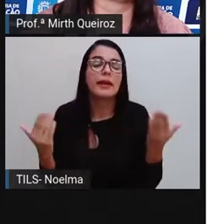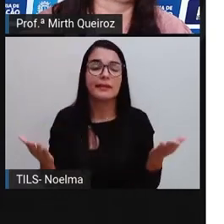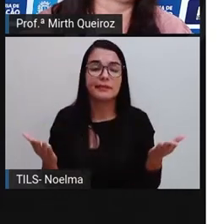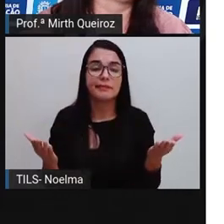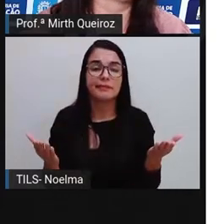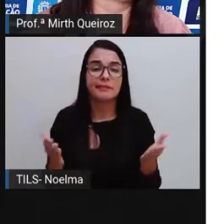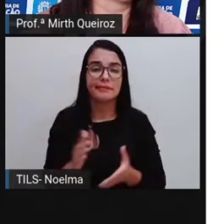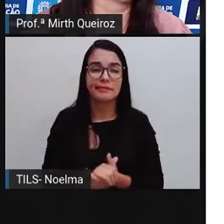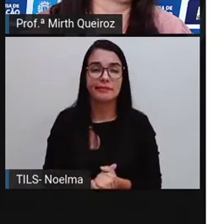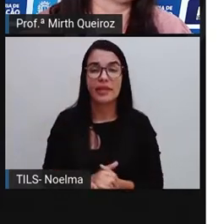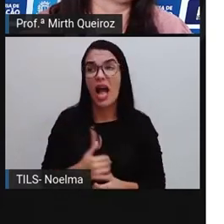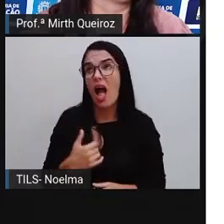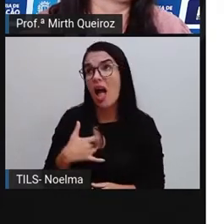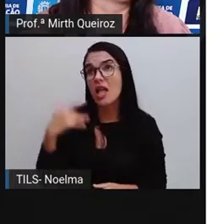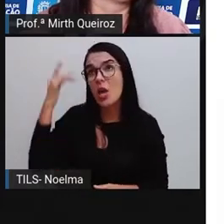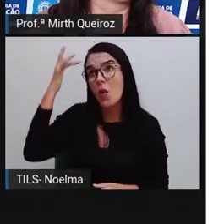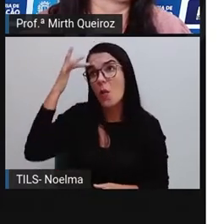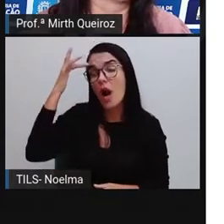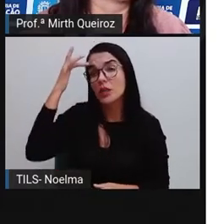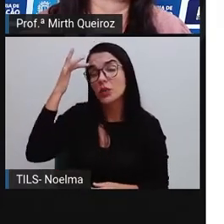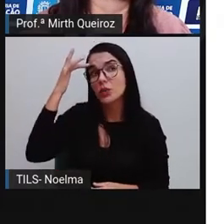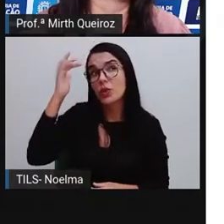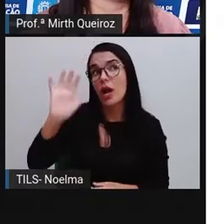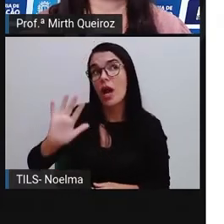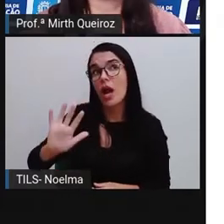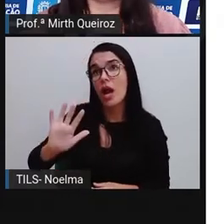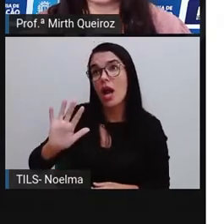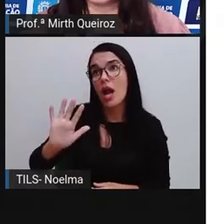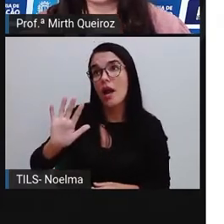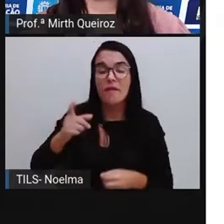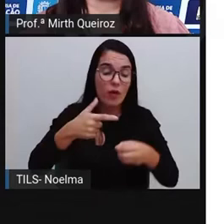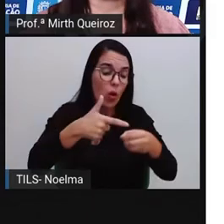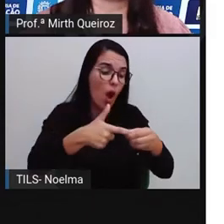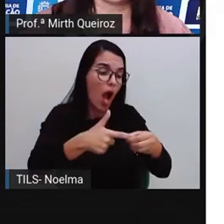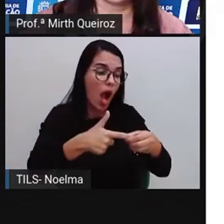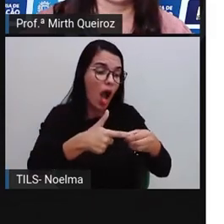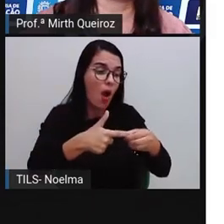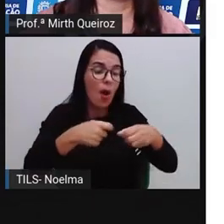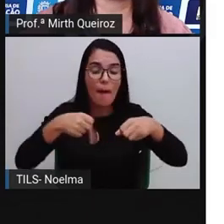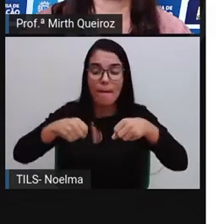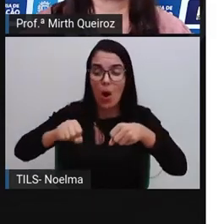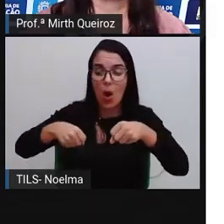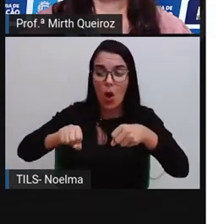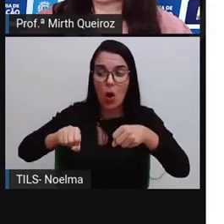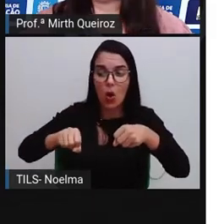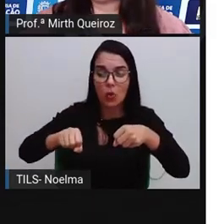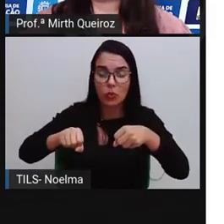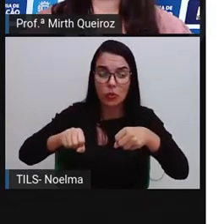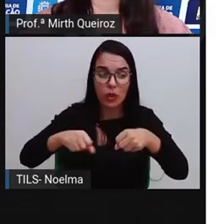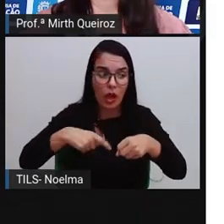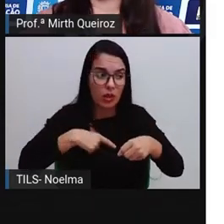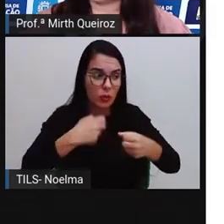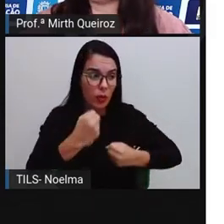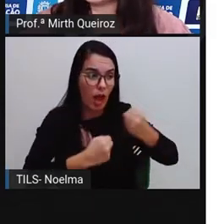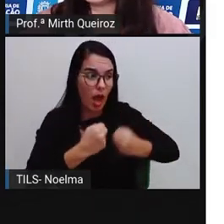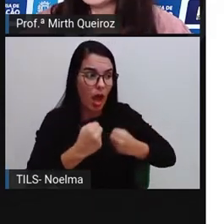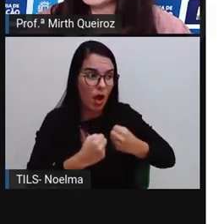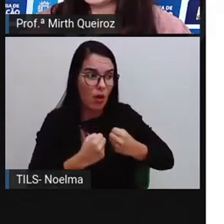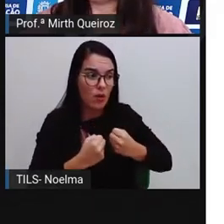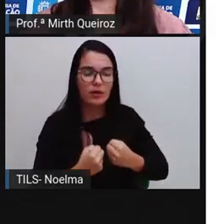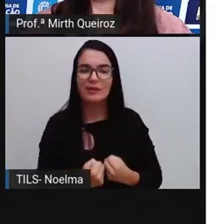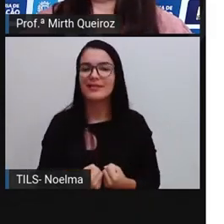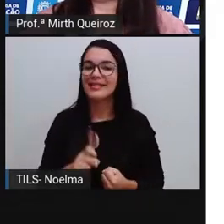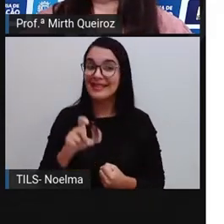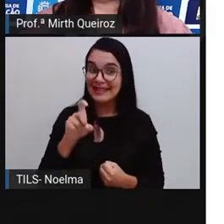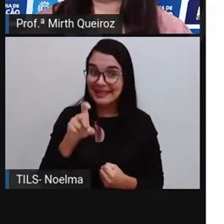falou assim, ah, para colocar nos carros, nas motos, serve para isso? Serve também.